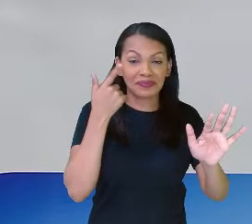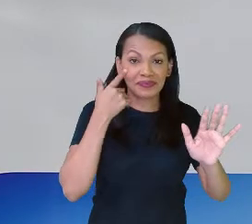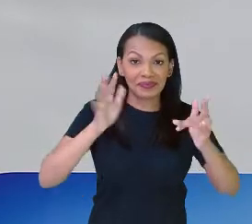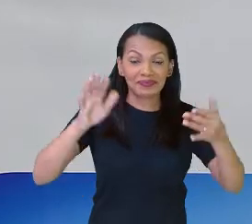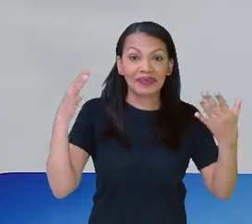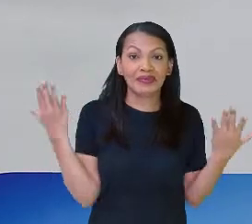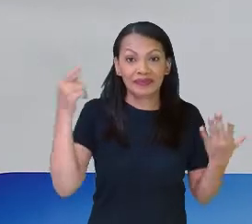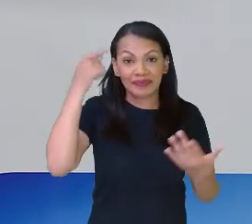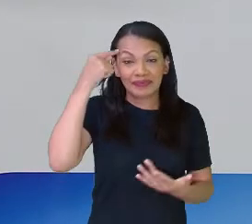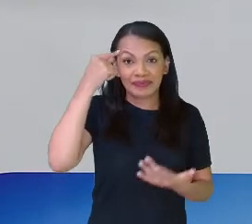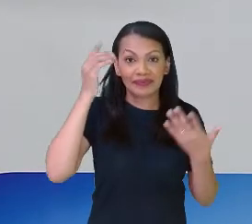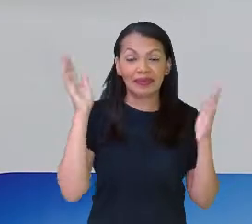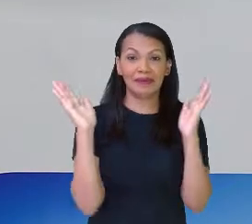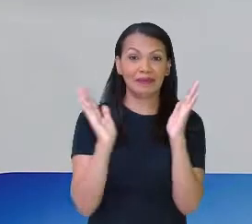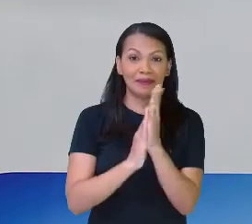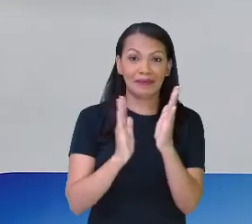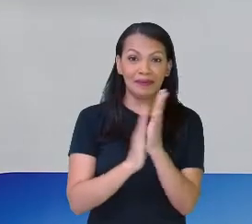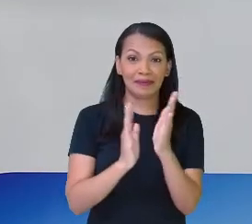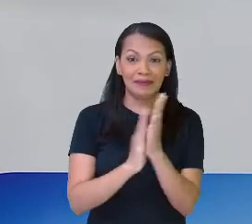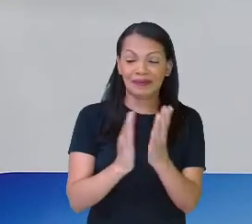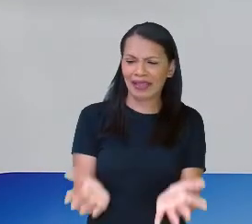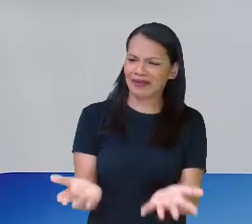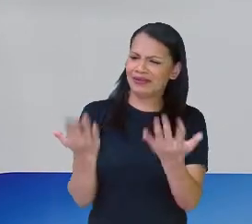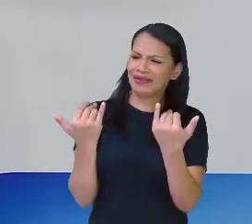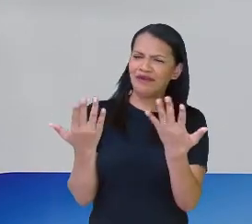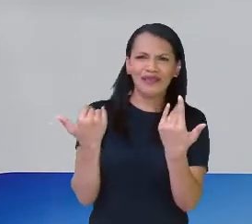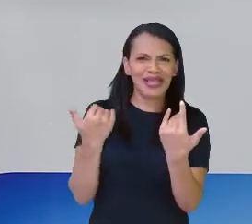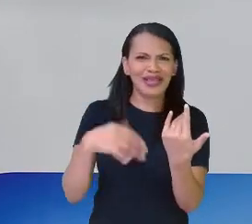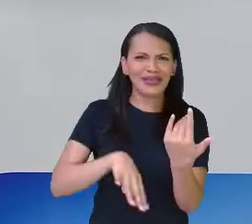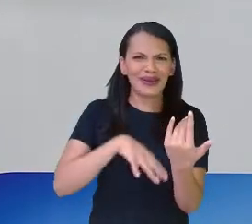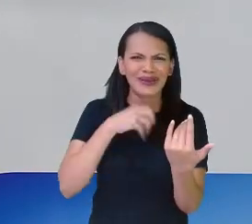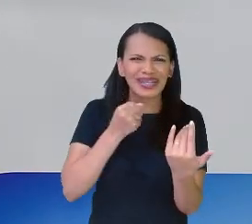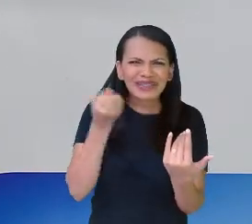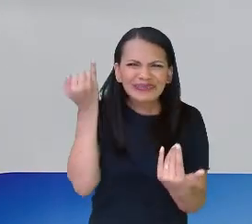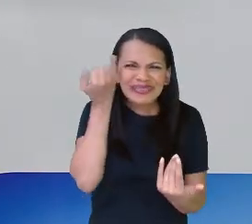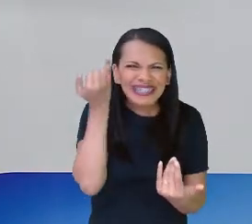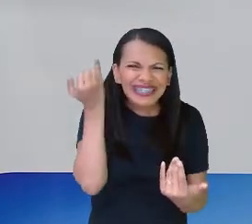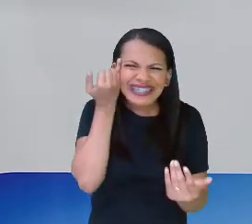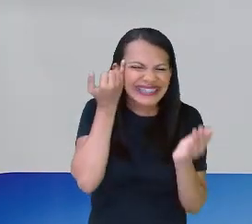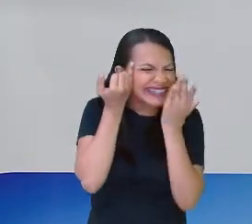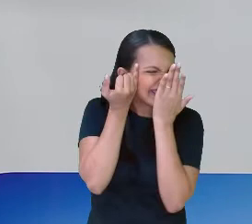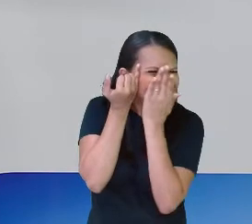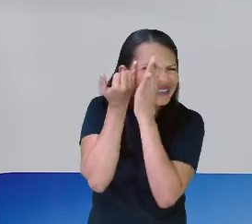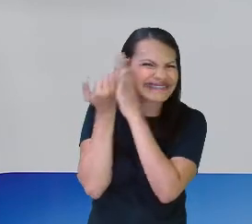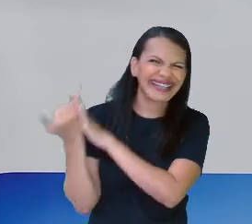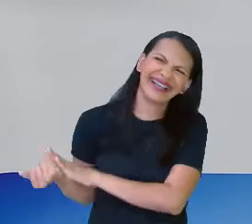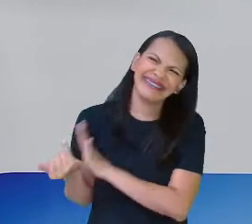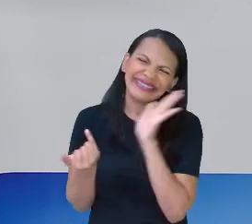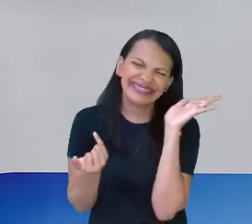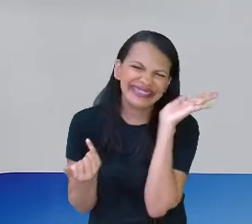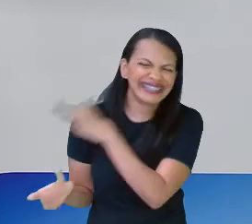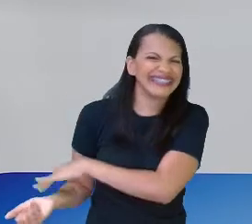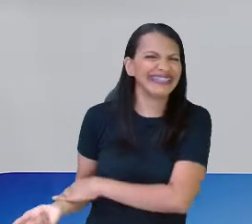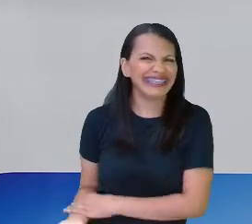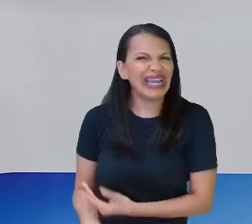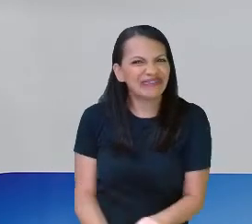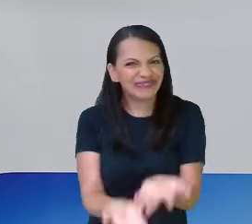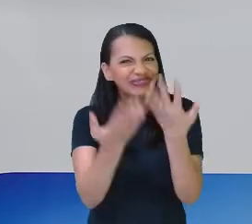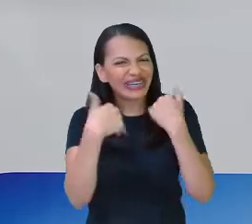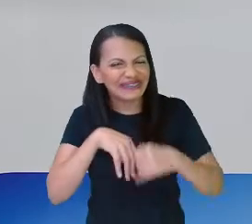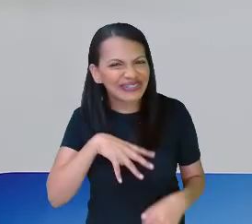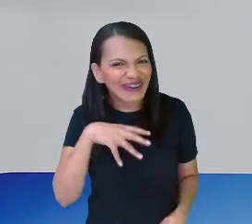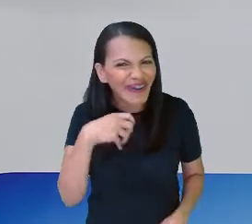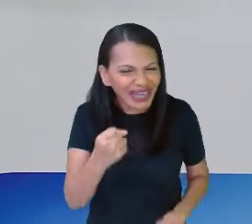se concentra, bate palmas, chama essa coragem, minha gente, porque vocês sabem que eu não quero vocês calados não, né, então vamos